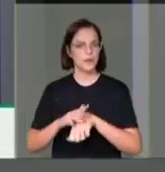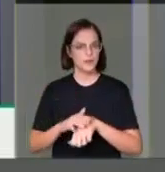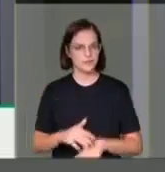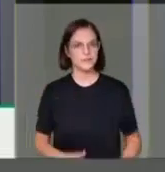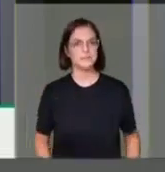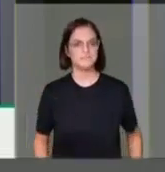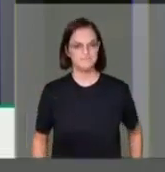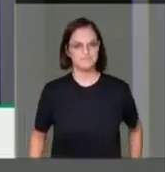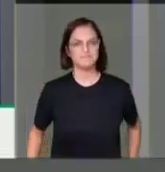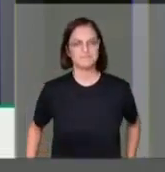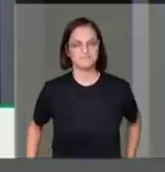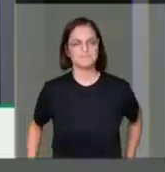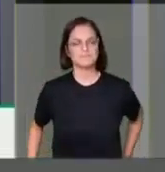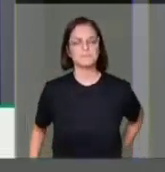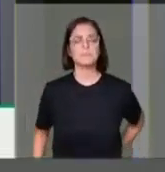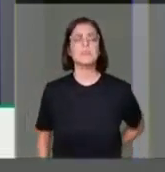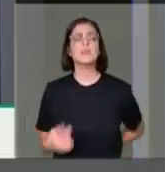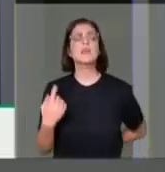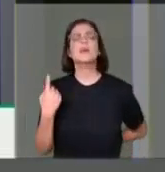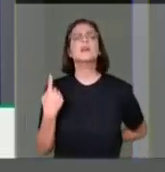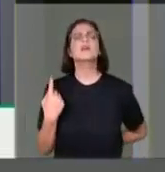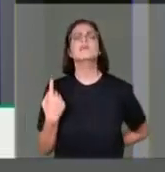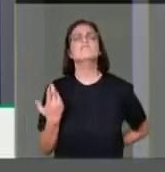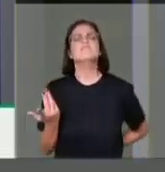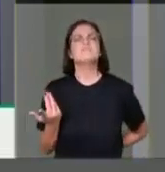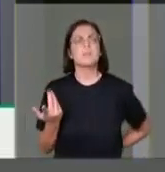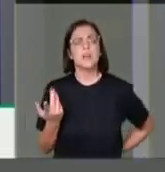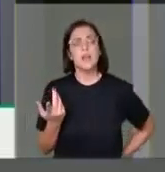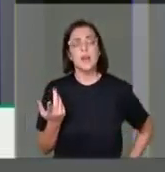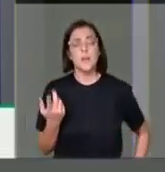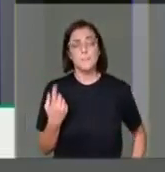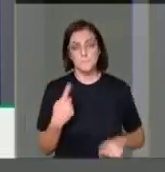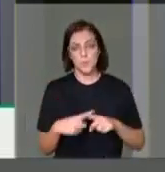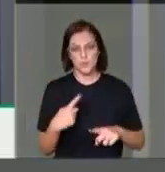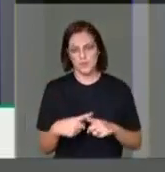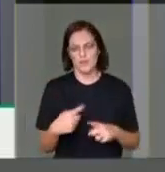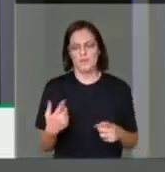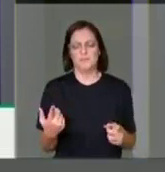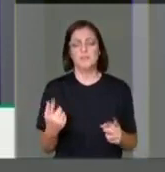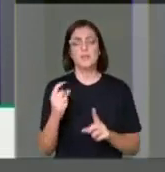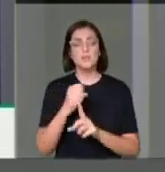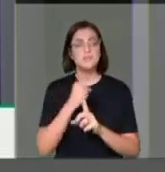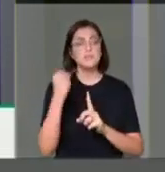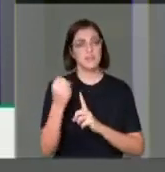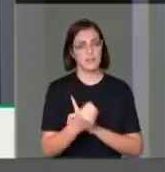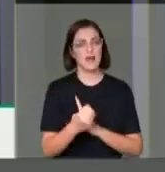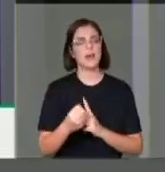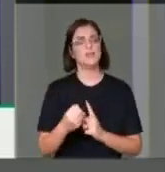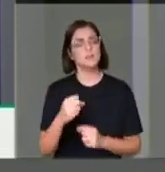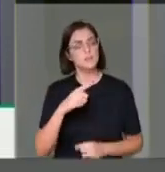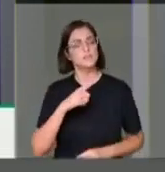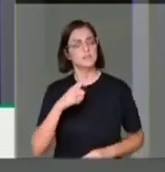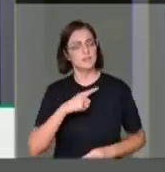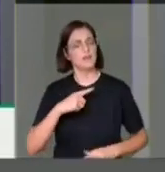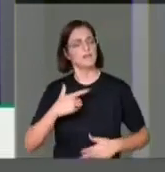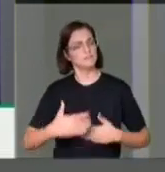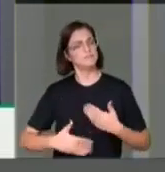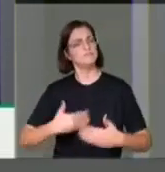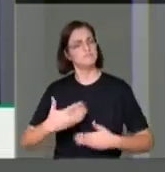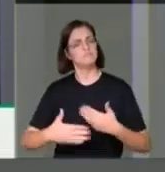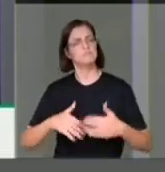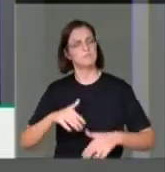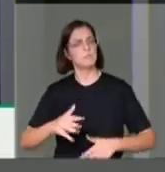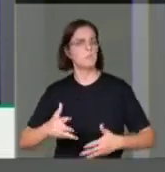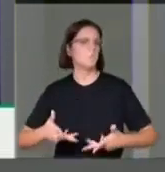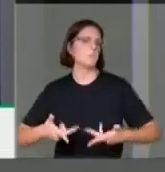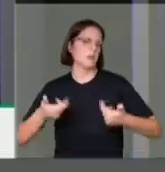a sociedade ela vai evoluindo, mas nesta evolução da sociedade como